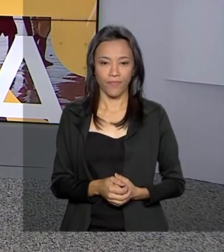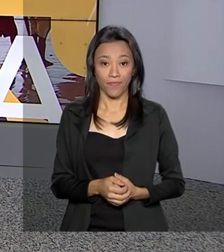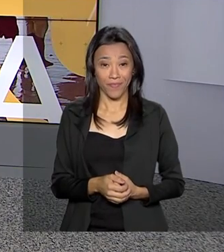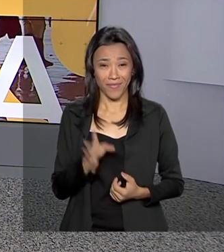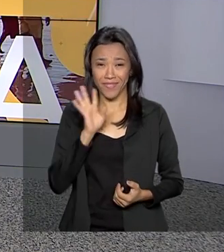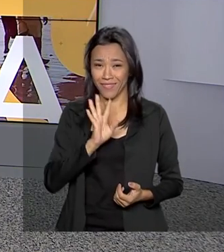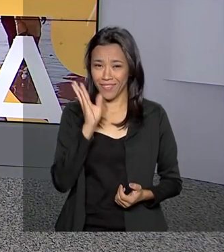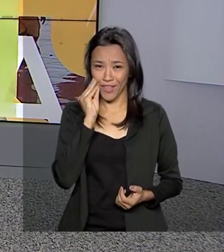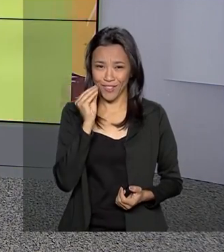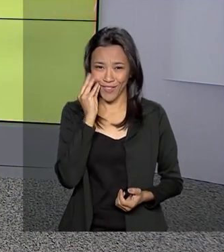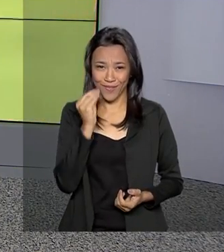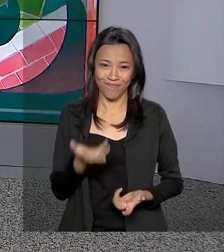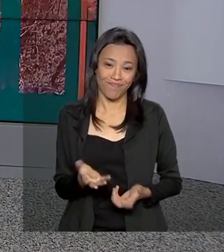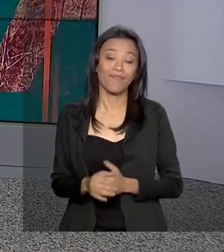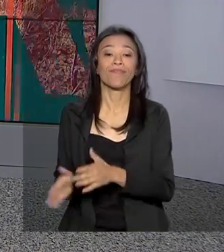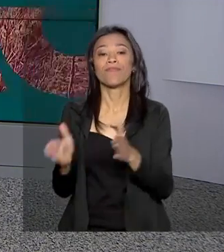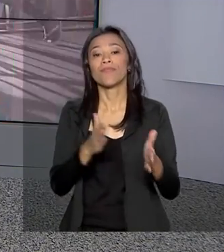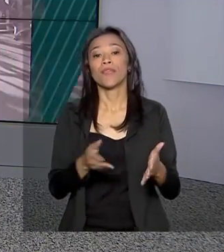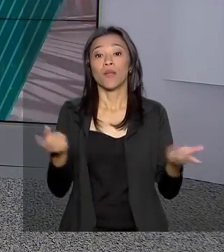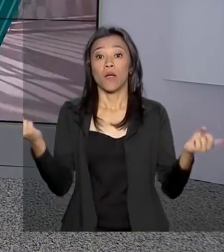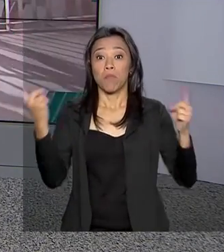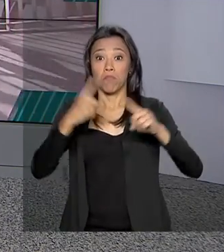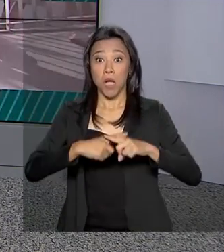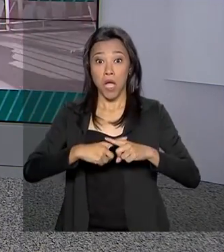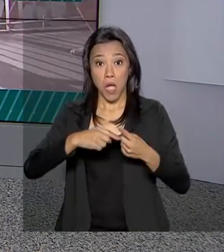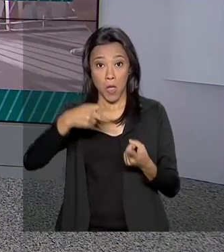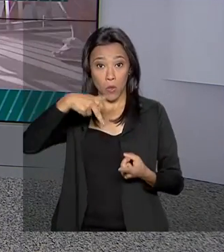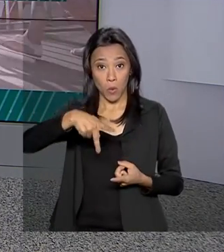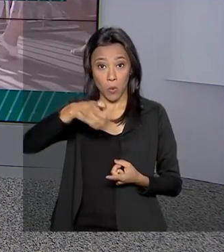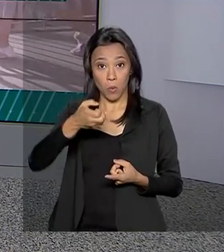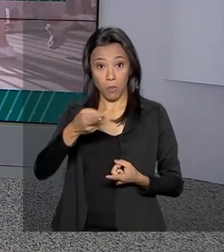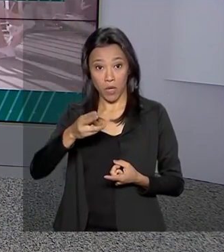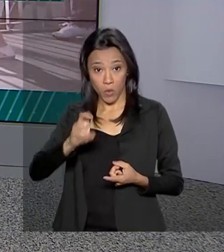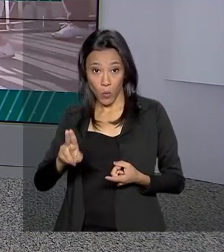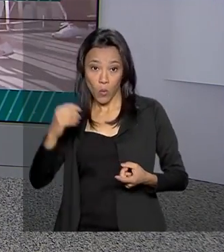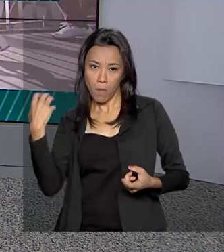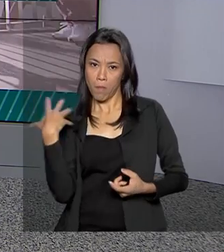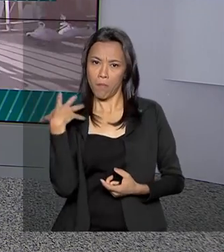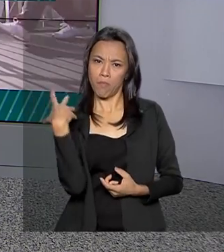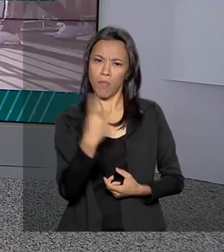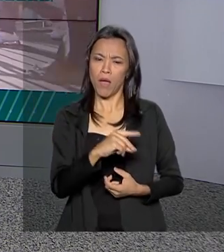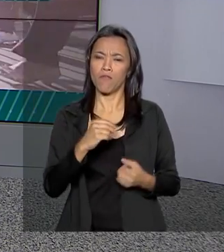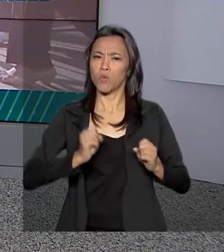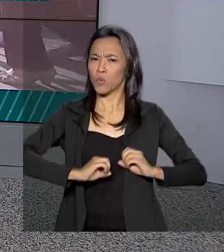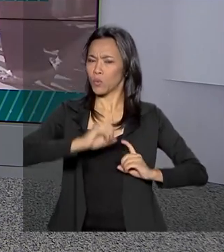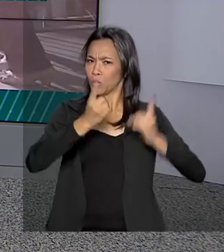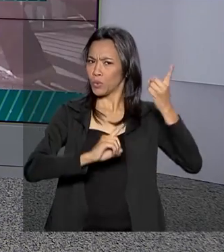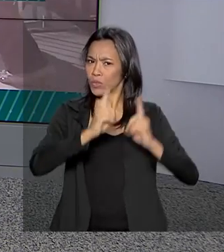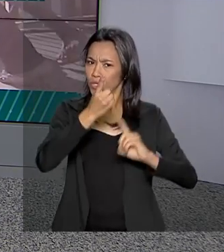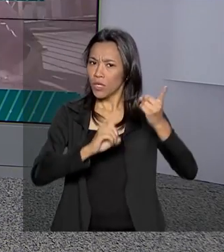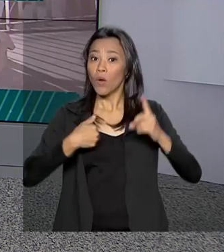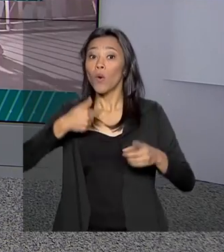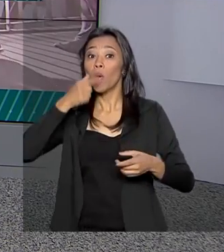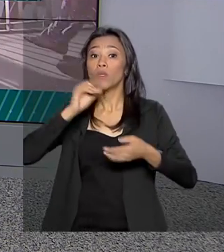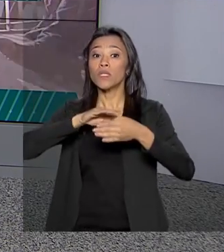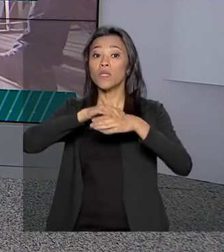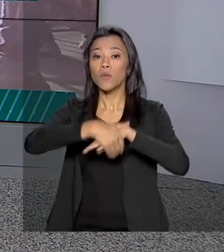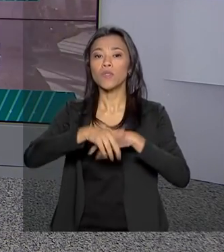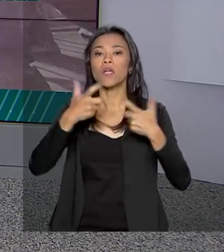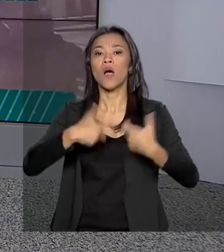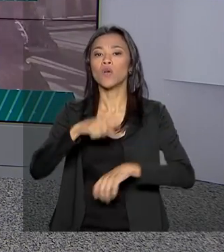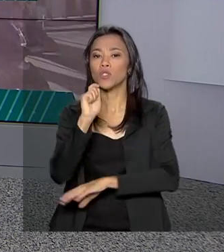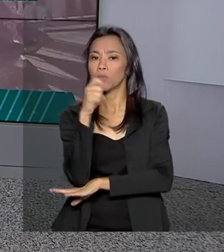Que graça. Bem, a seleção do Peru surpreendeu o Chile e venceu o atual bicampeão da Copa América por 3 a 0 ontem à noite em Porto